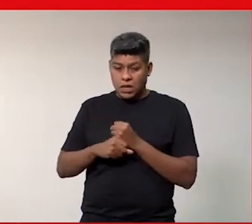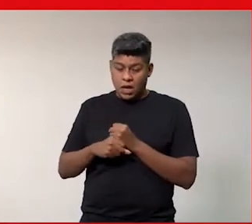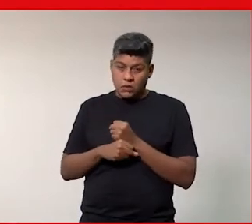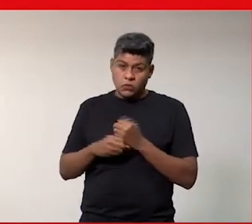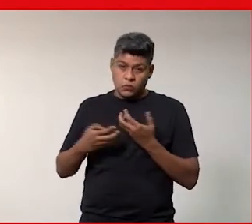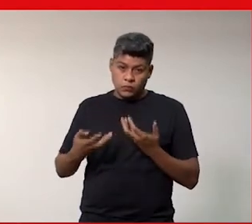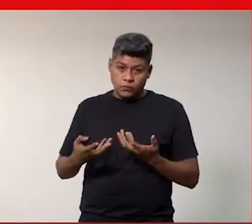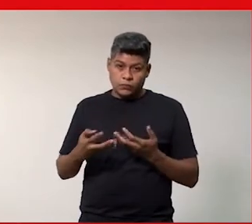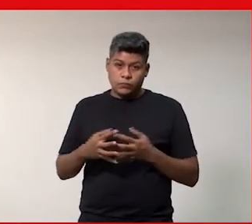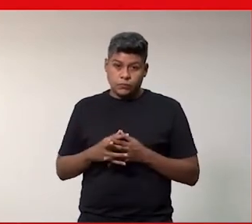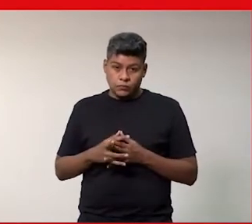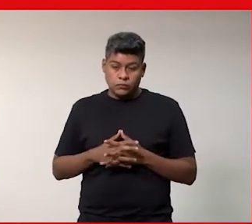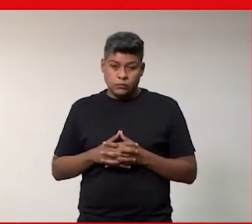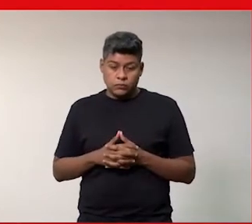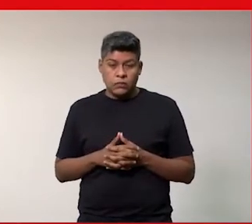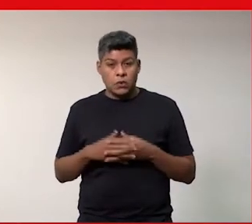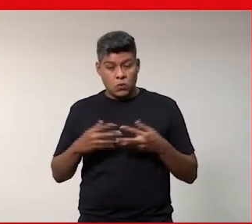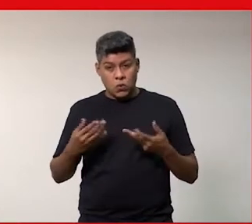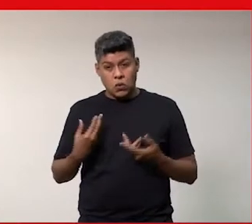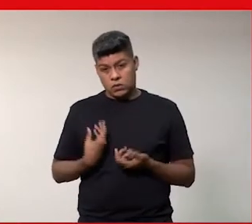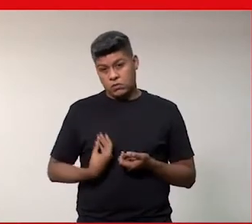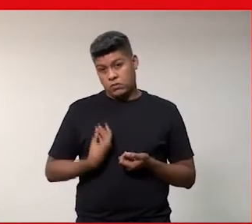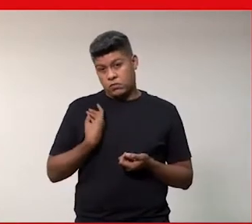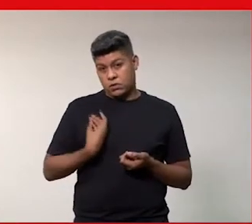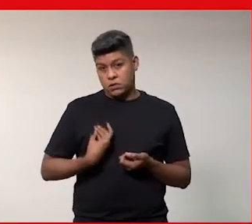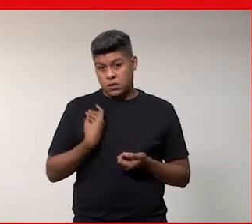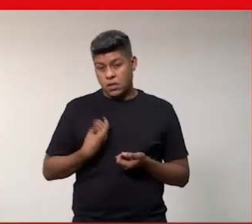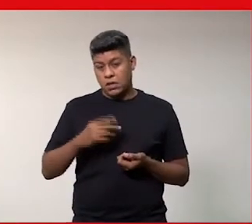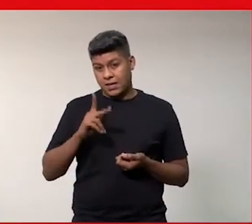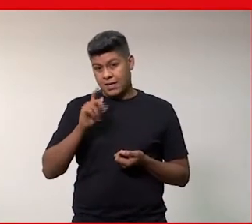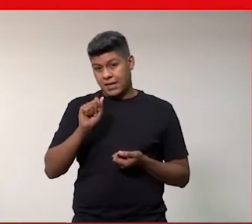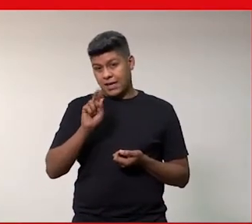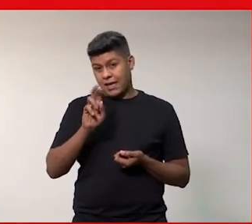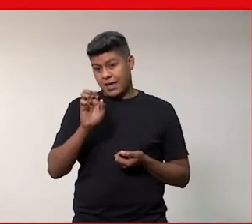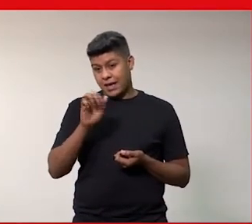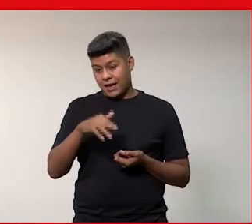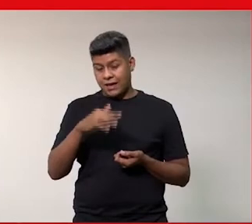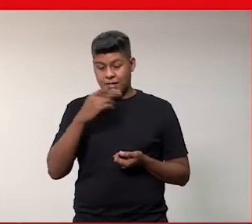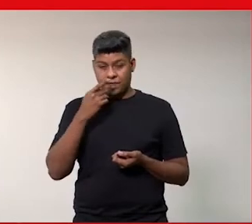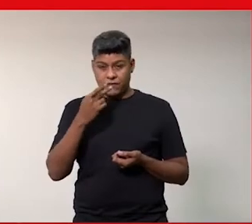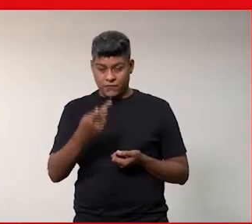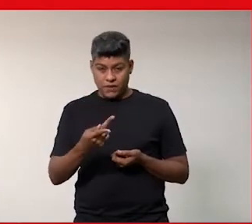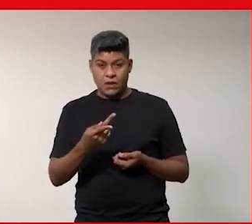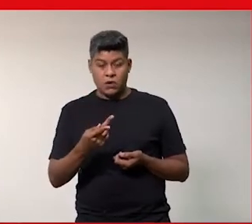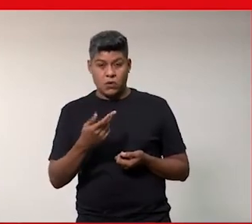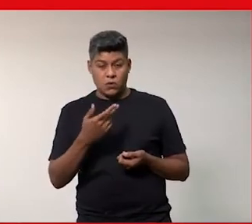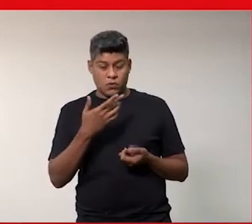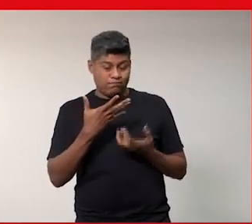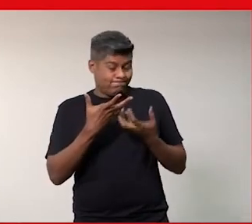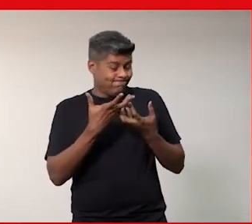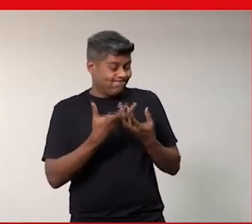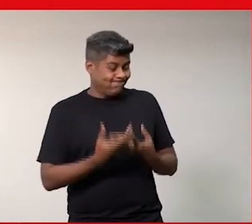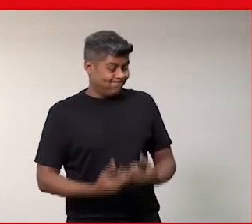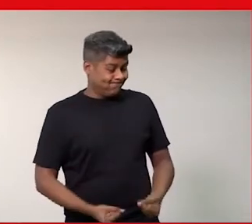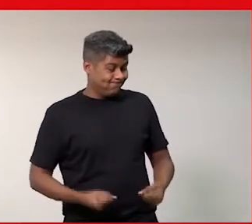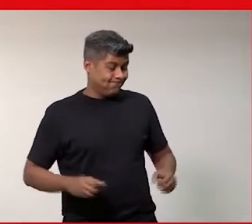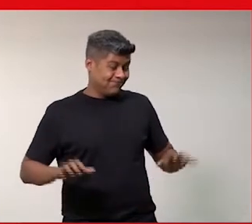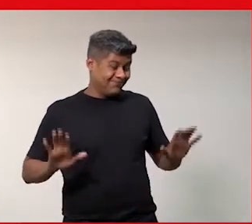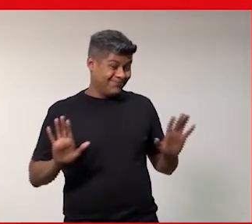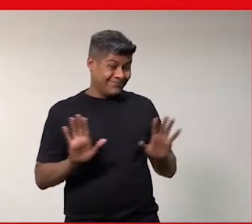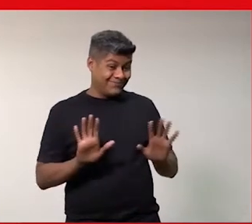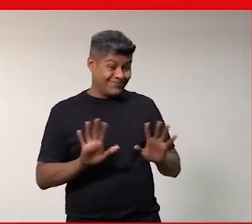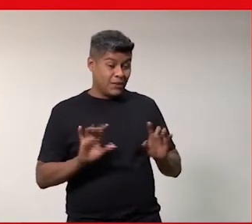algo que eu passei que como disse a Karen é inadmissível é